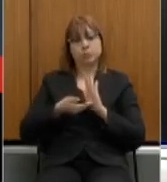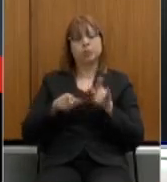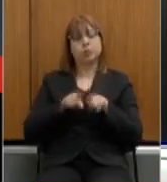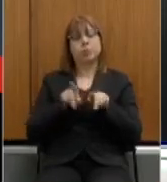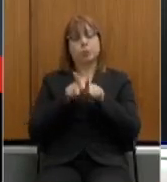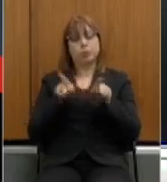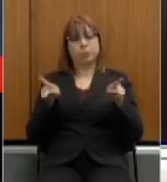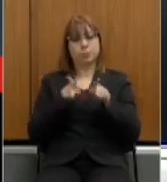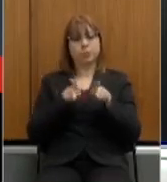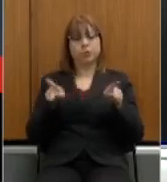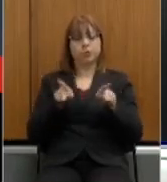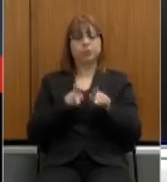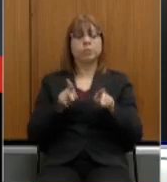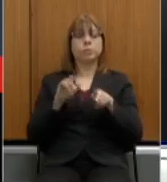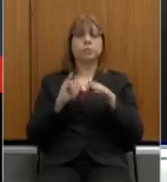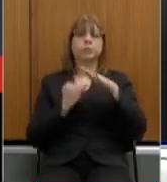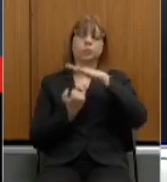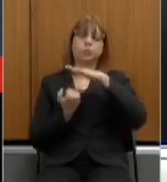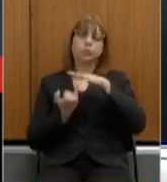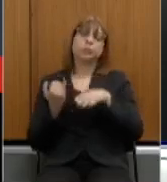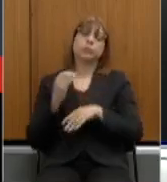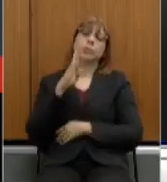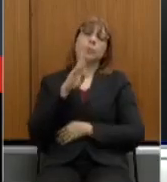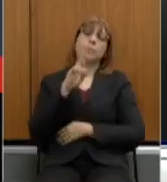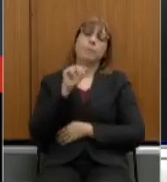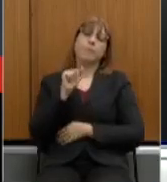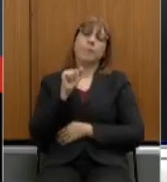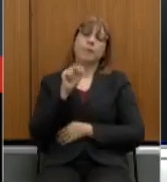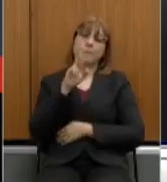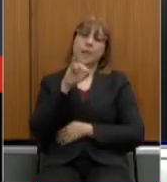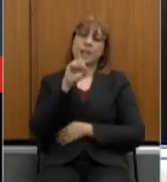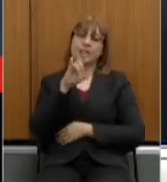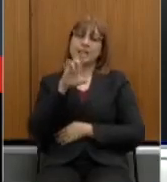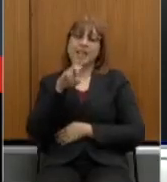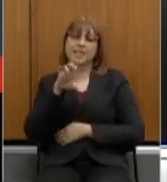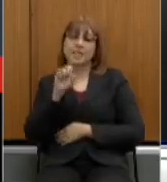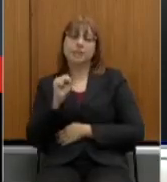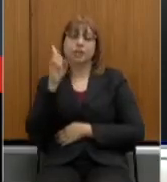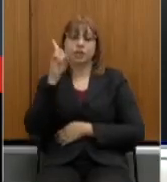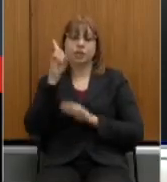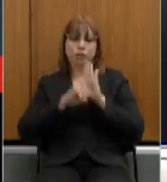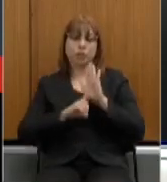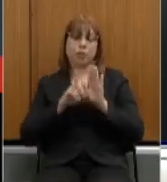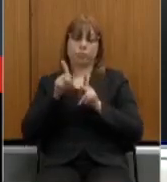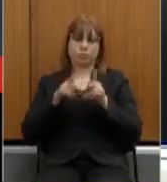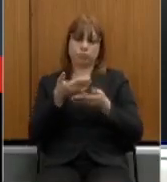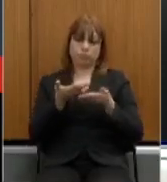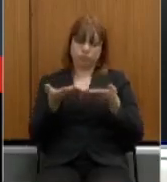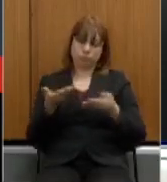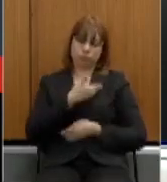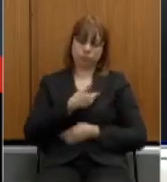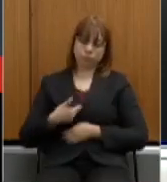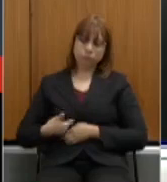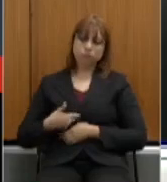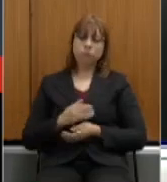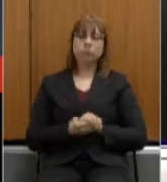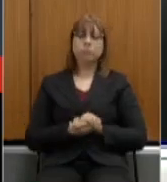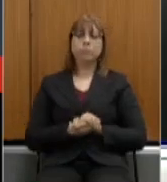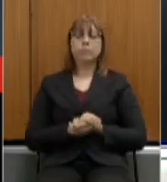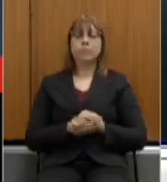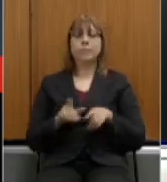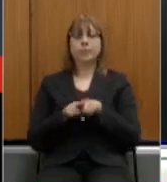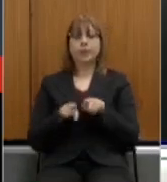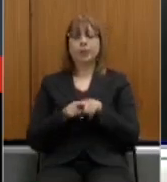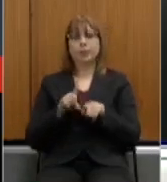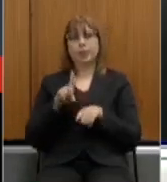Instituto Brasiliense de Direito Público. É atualmente uma das responsáveis pelas discussões relativas a...